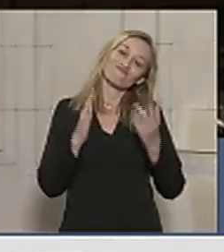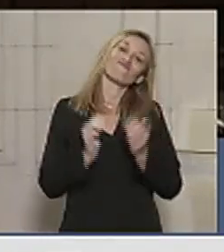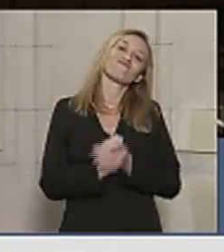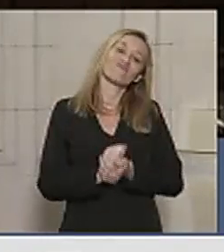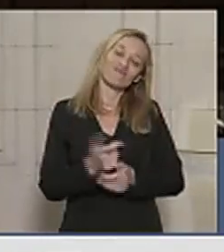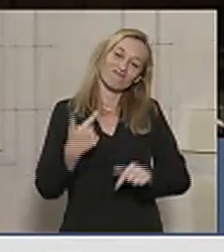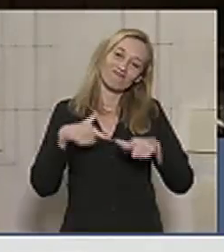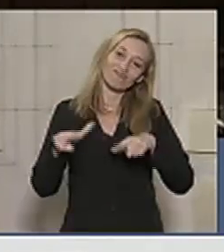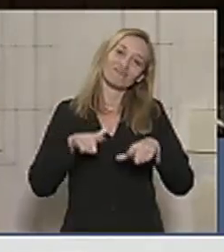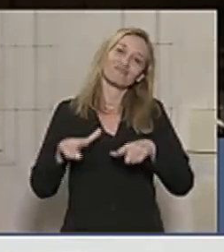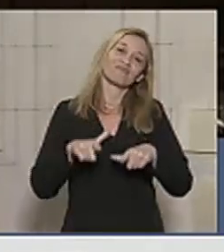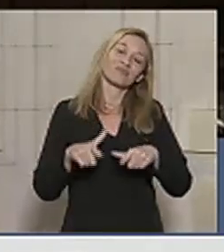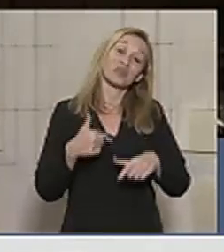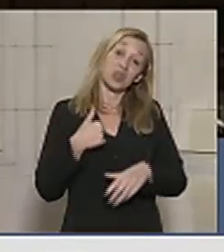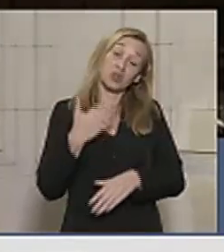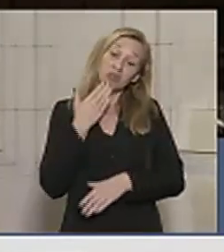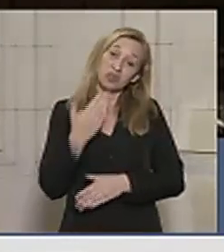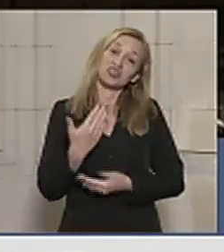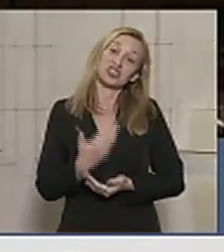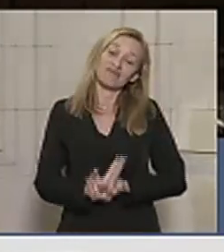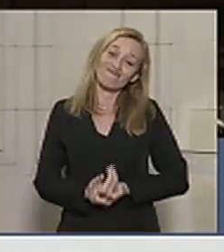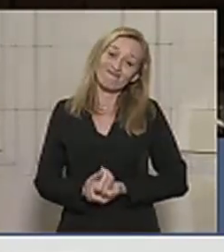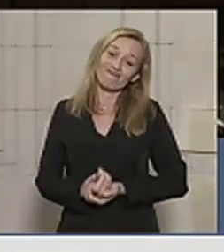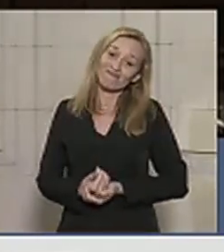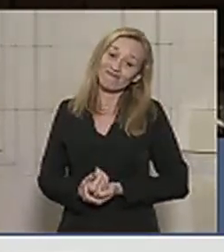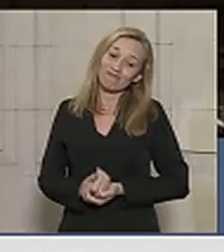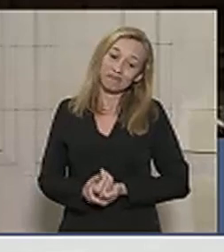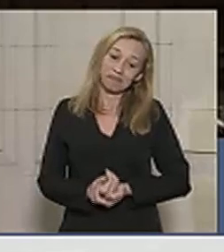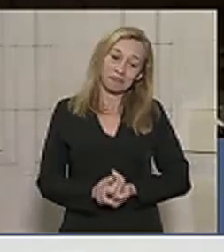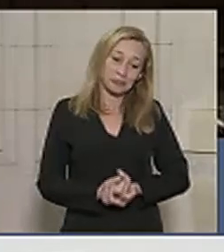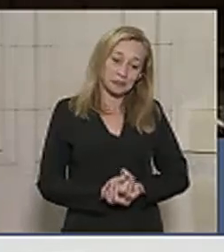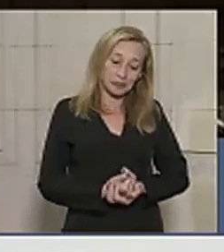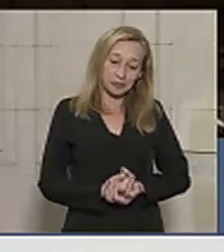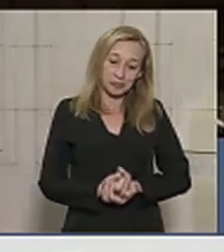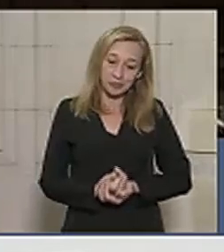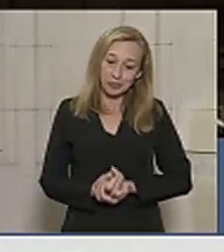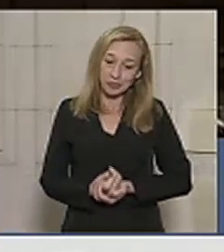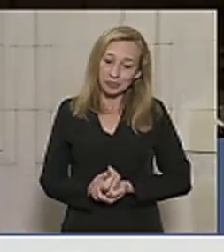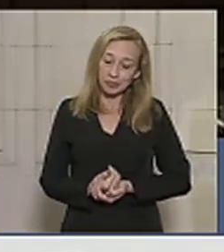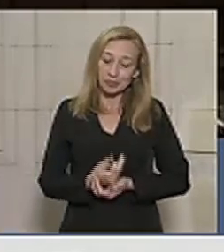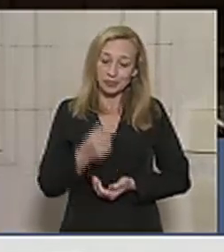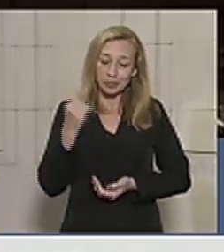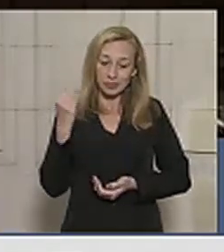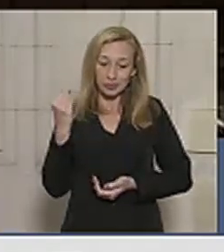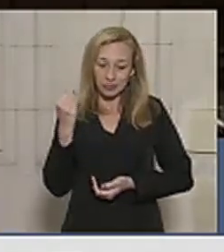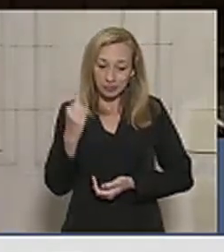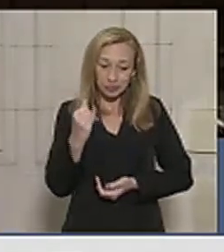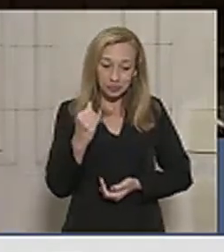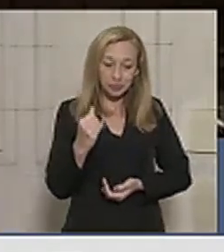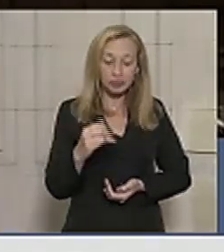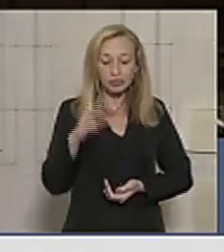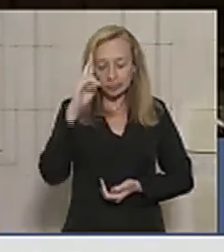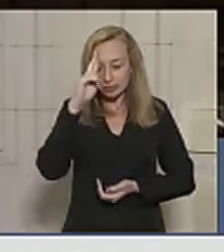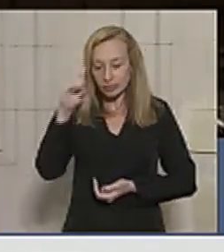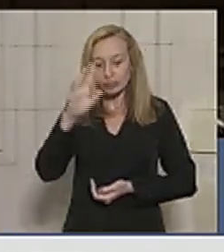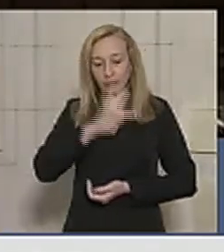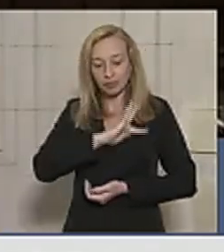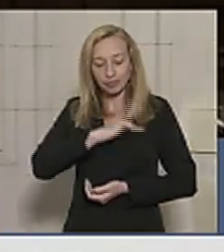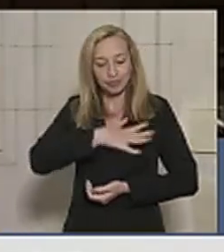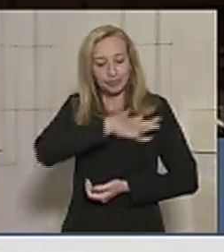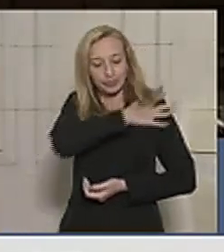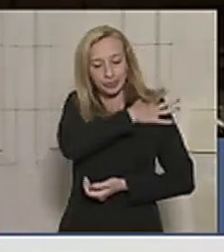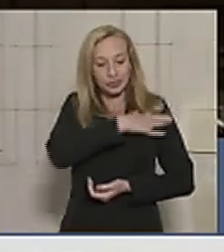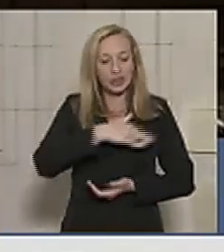brilhante trabalho e vou pedir, inclusive, que seja informado ao chefe da Polícia Militar,